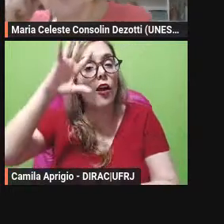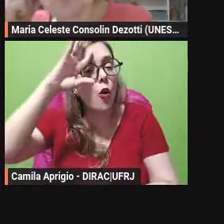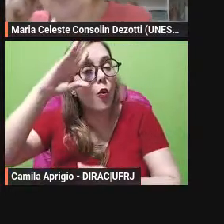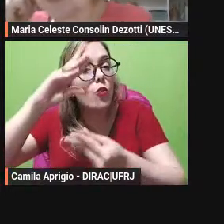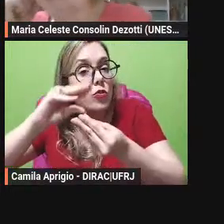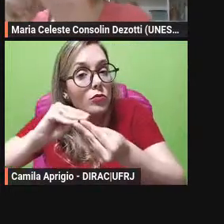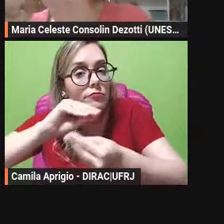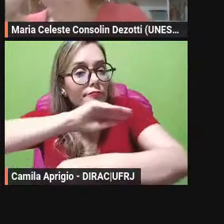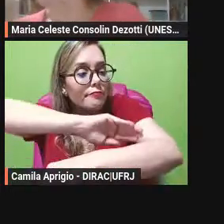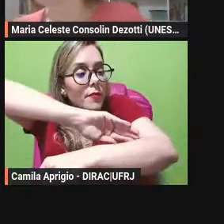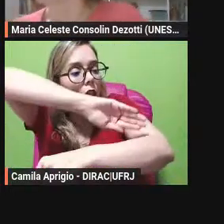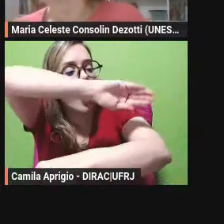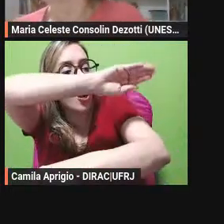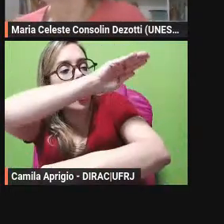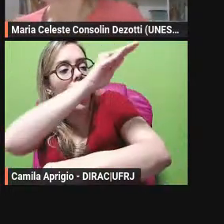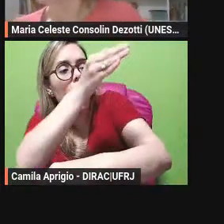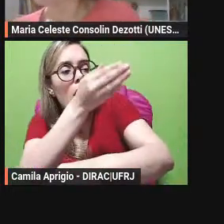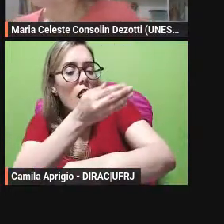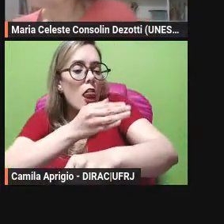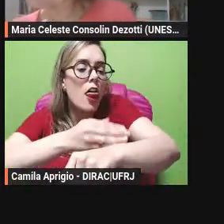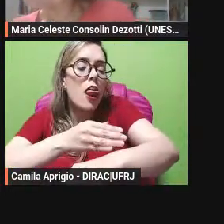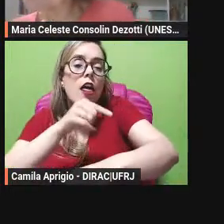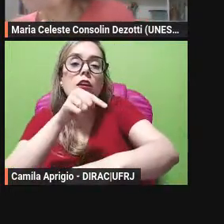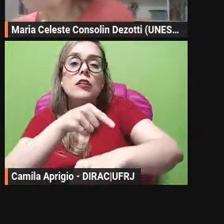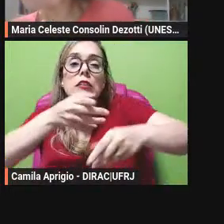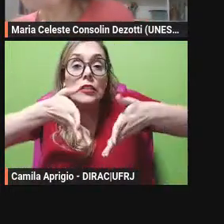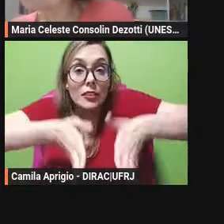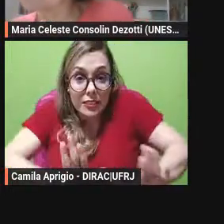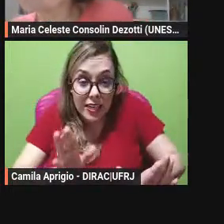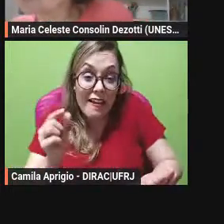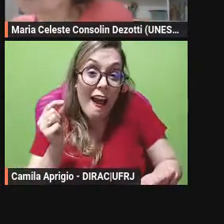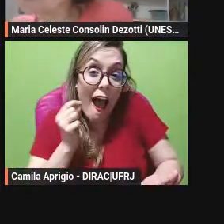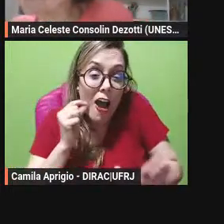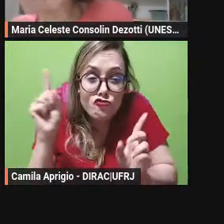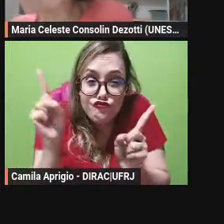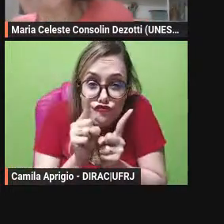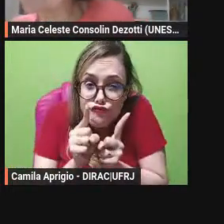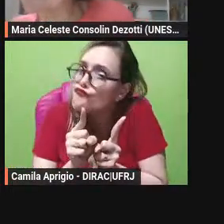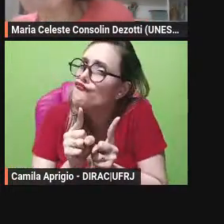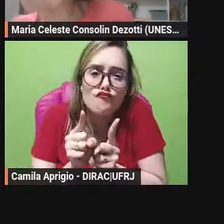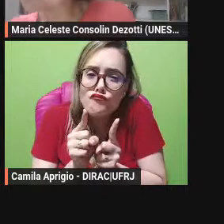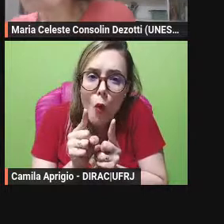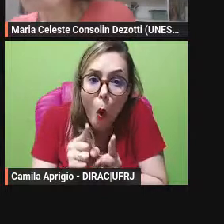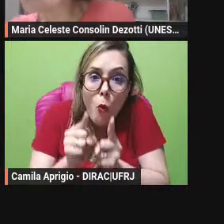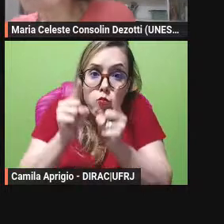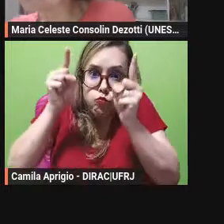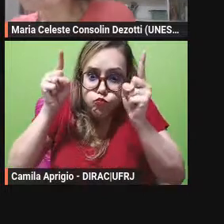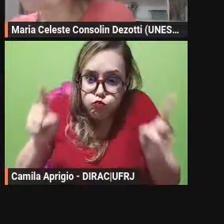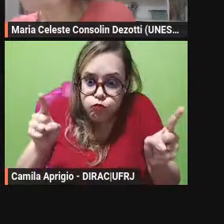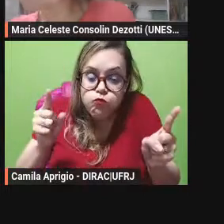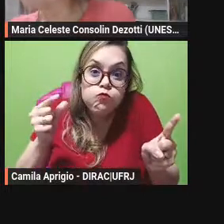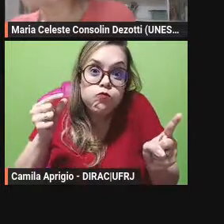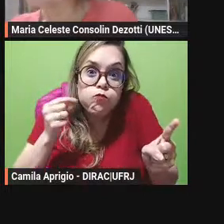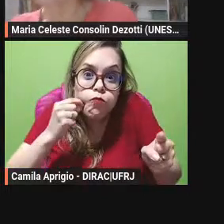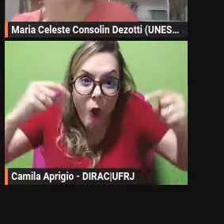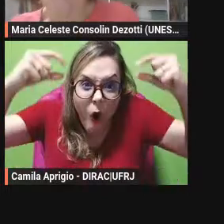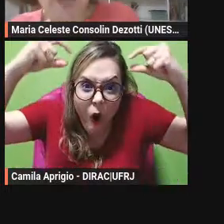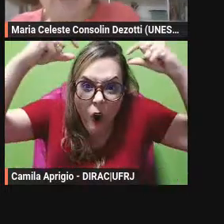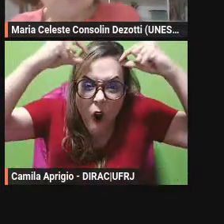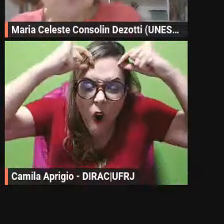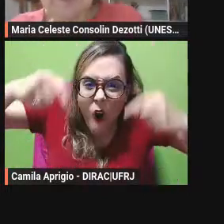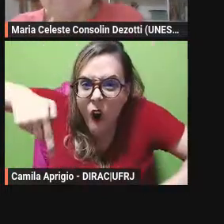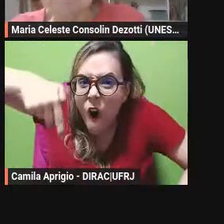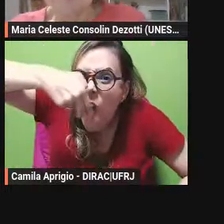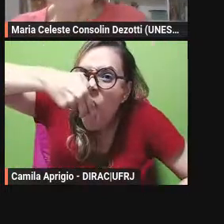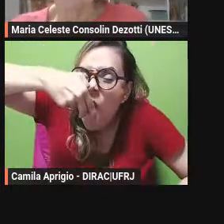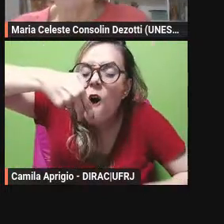camundango por isso então é que ele que a Sônia Rassi colocou o título aqui a montanha e o